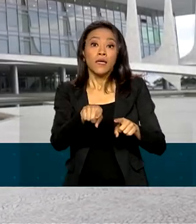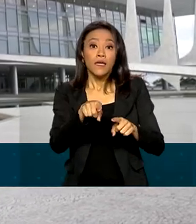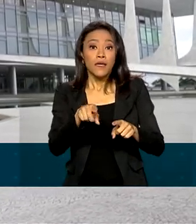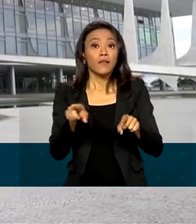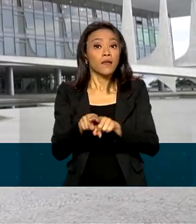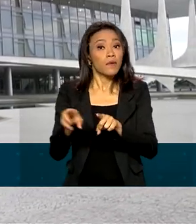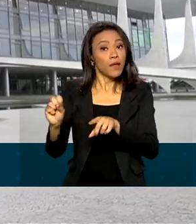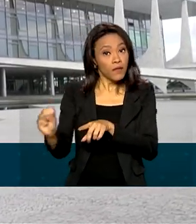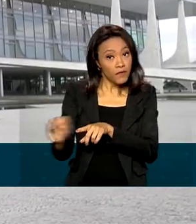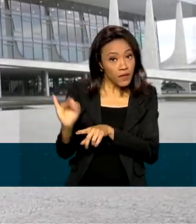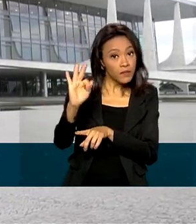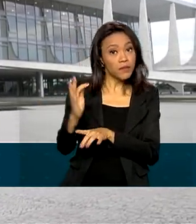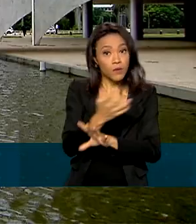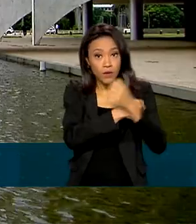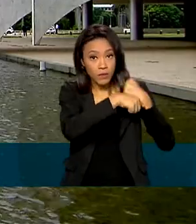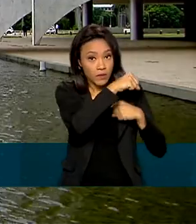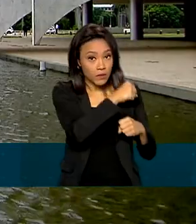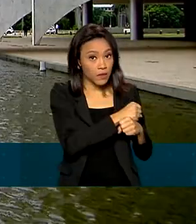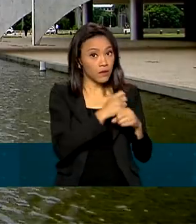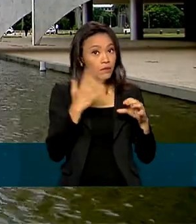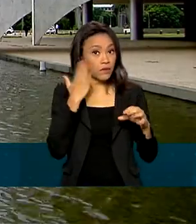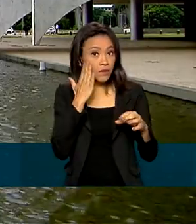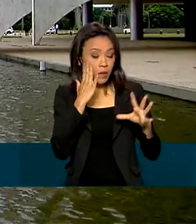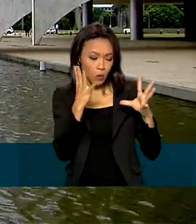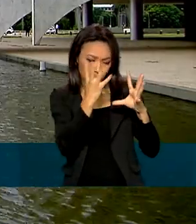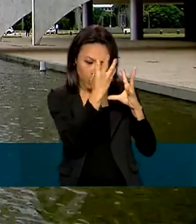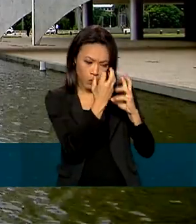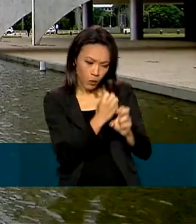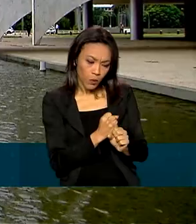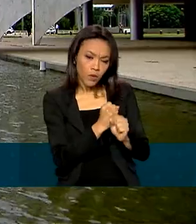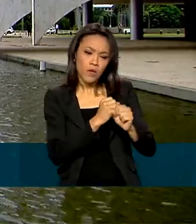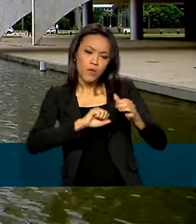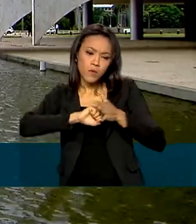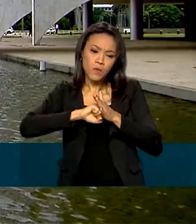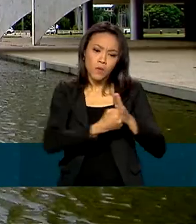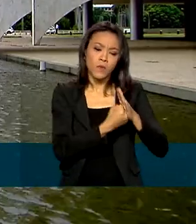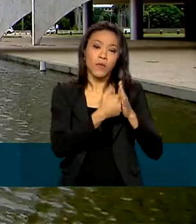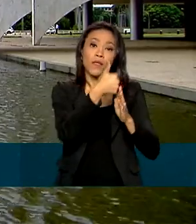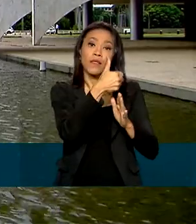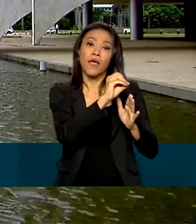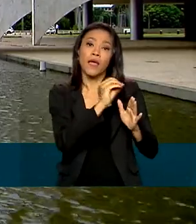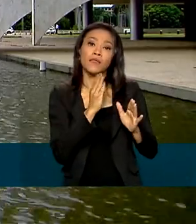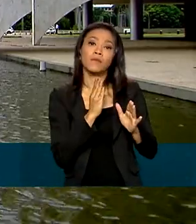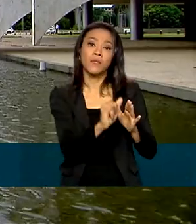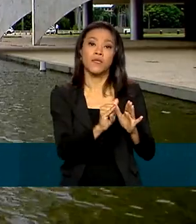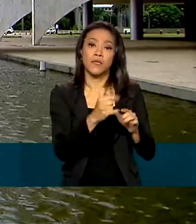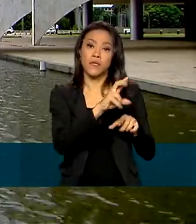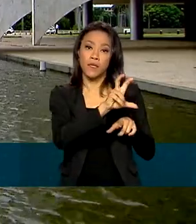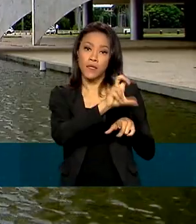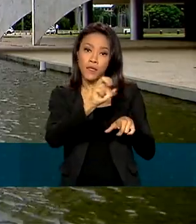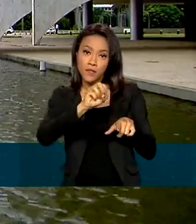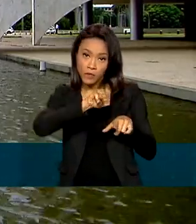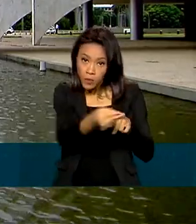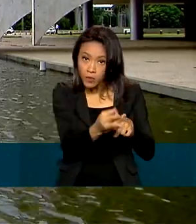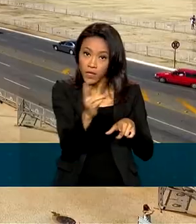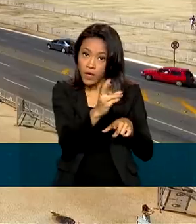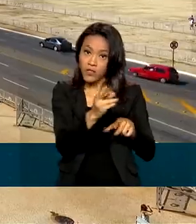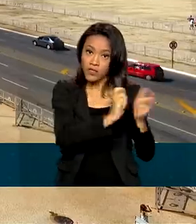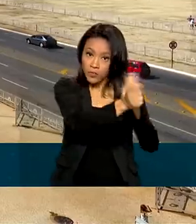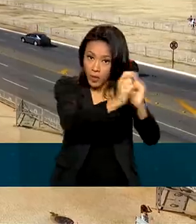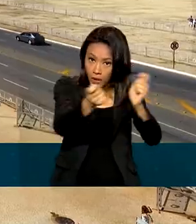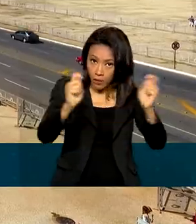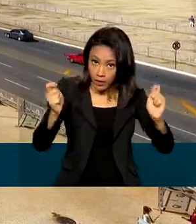inflação do ano anterior. Com isso, serão bloqueados R$ 10,5 bilhões em despesas,